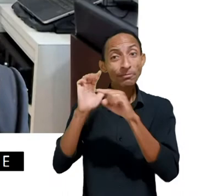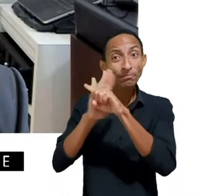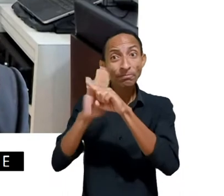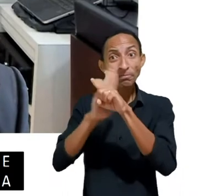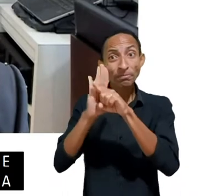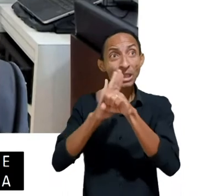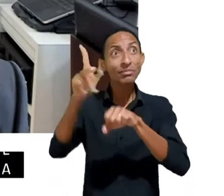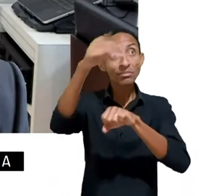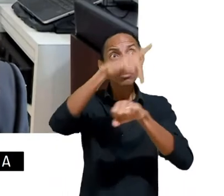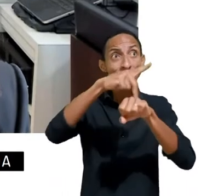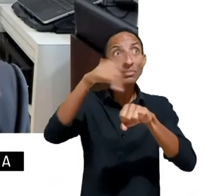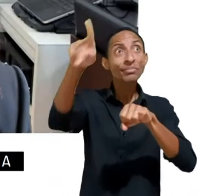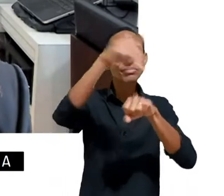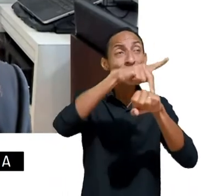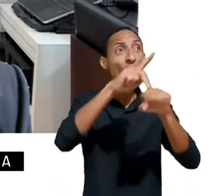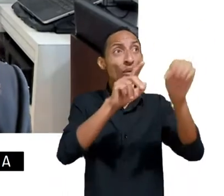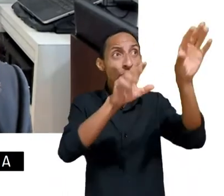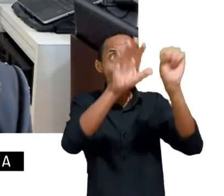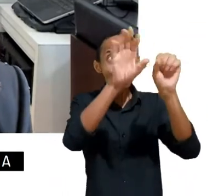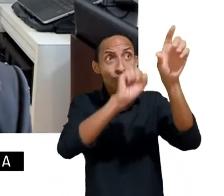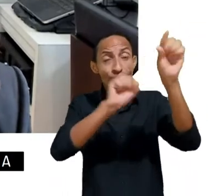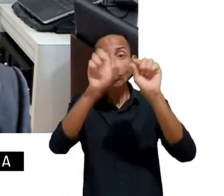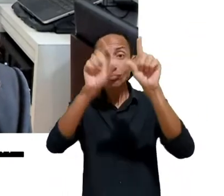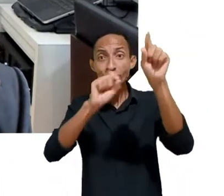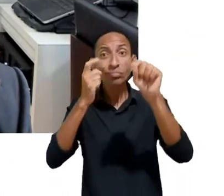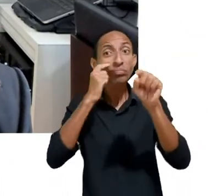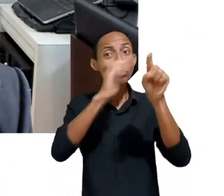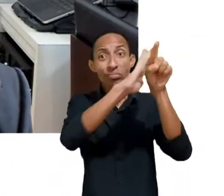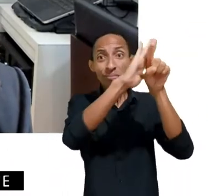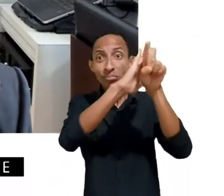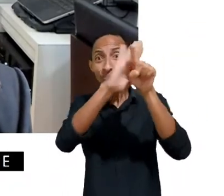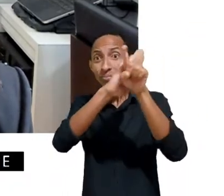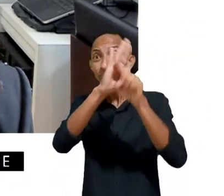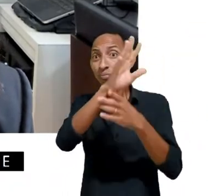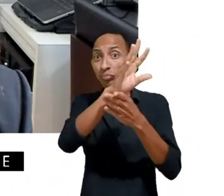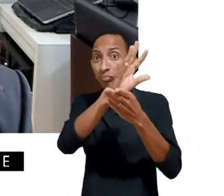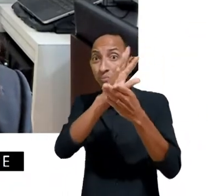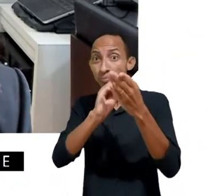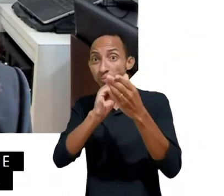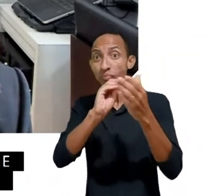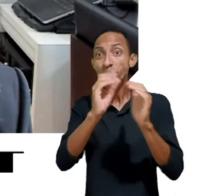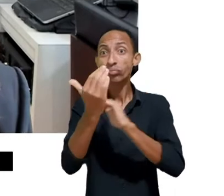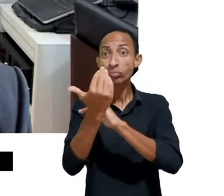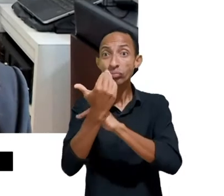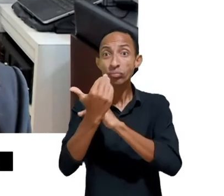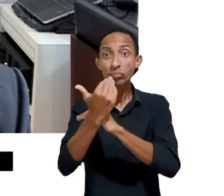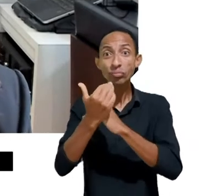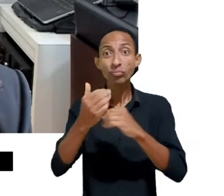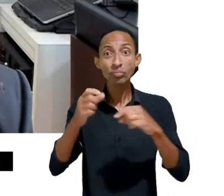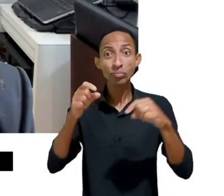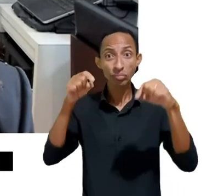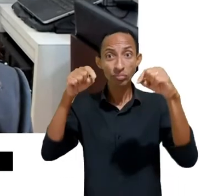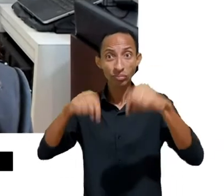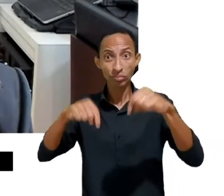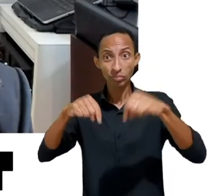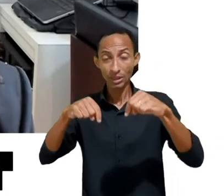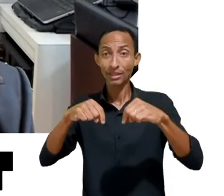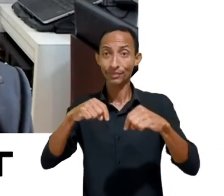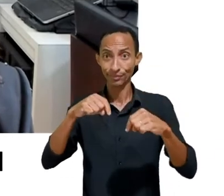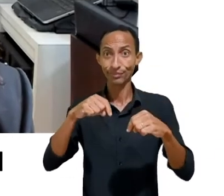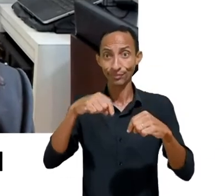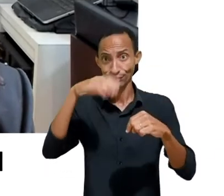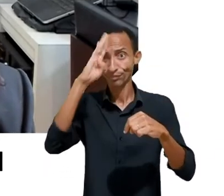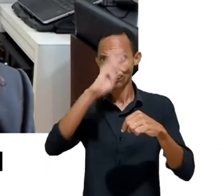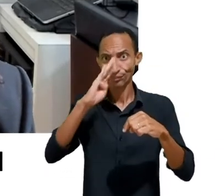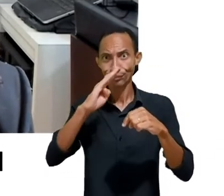gente possa se apropriar lembrando de que a gente está num país absolutamente desigual, como foi falado muito bem